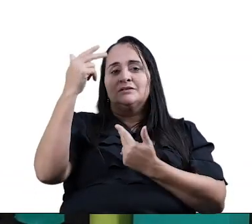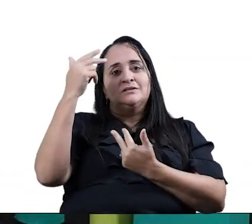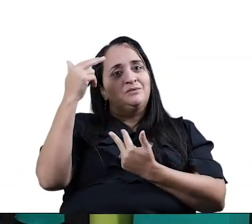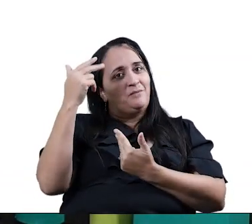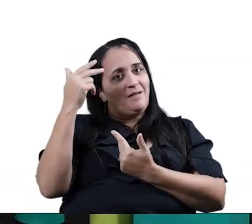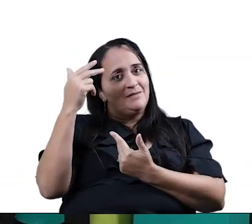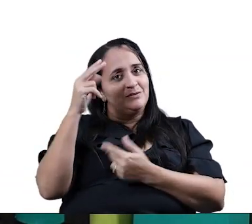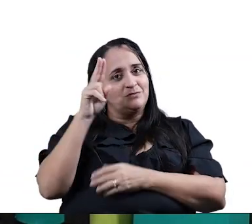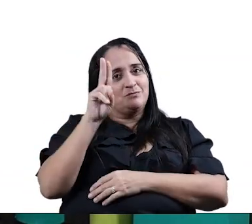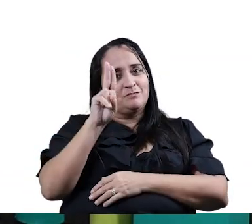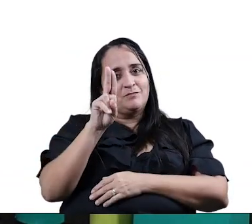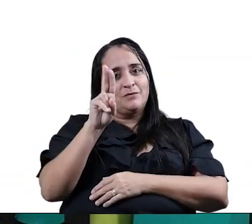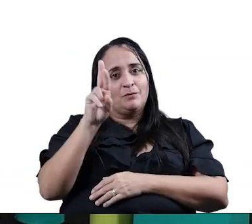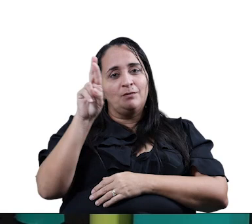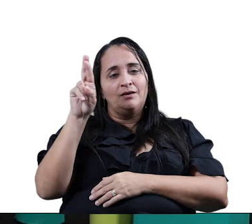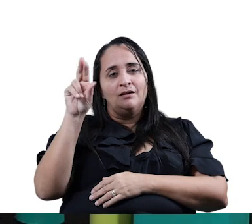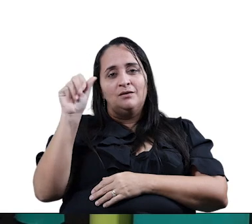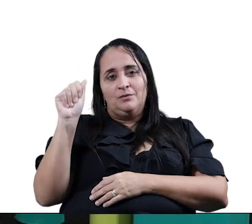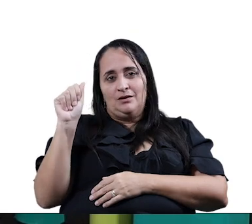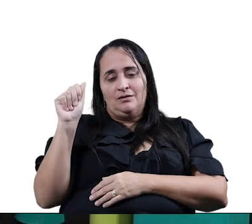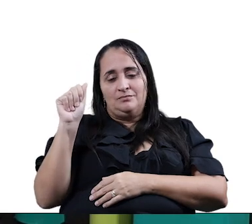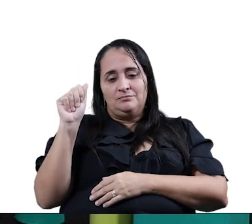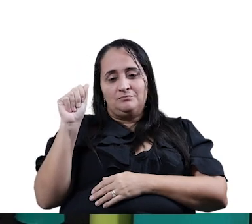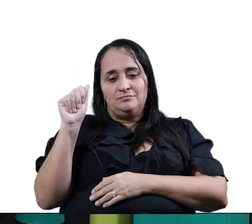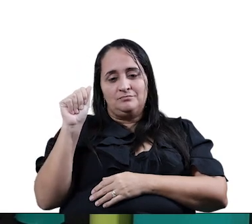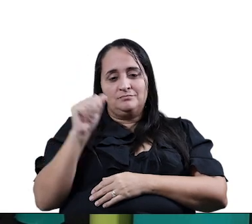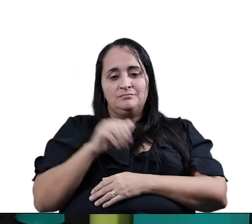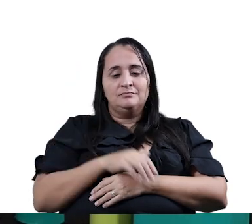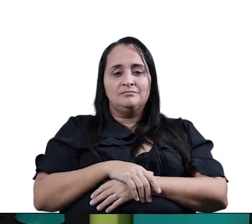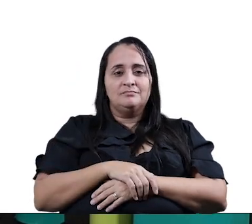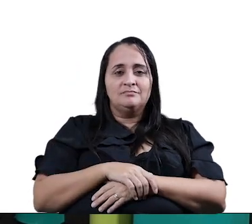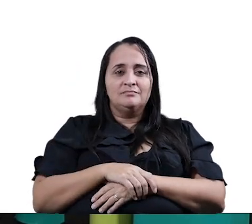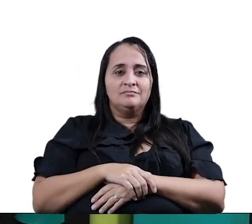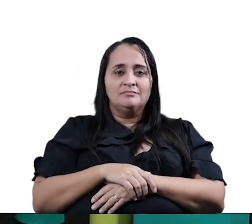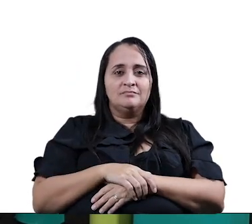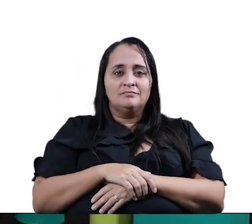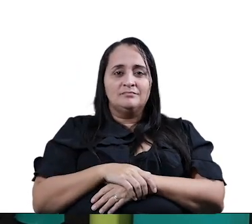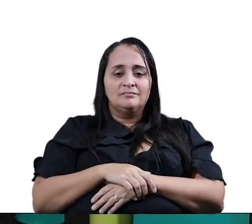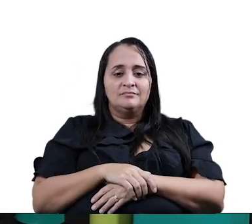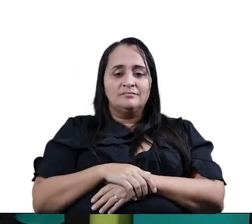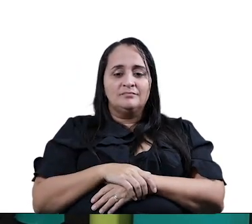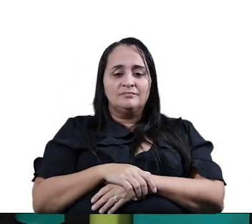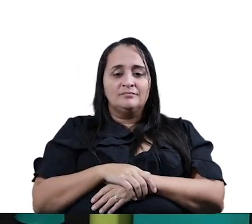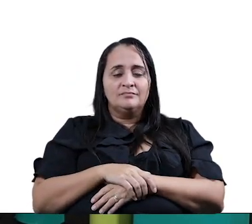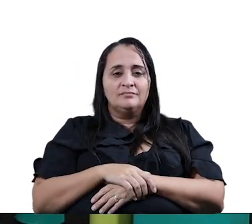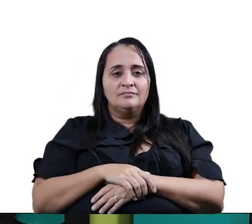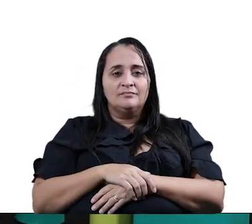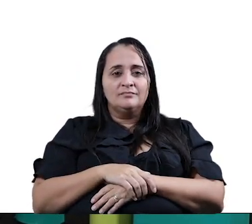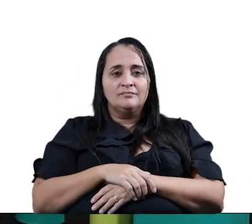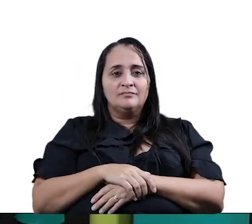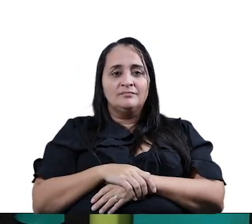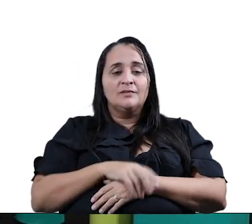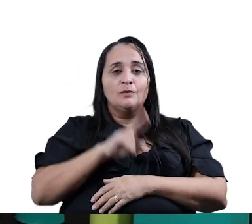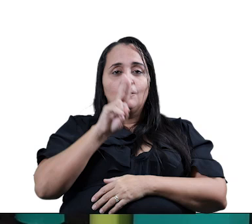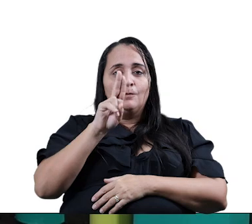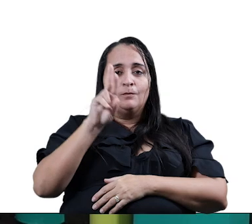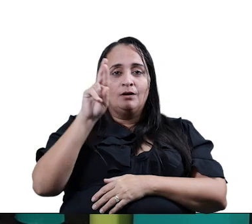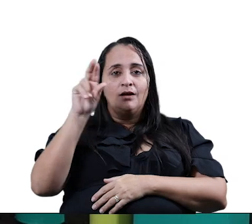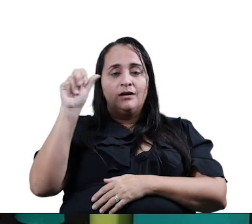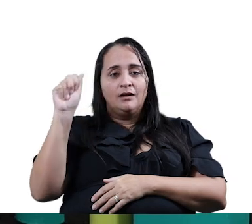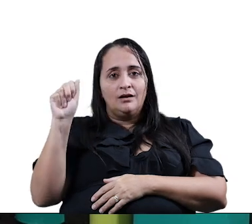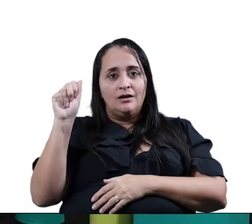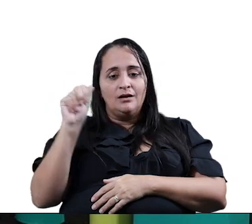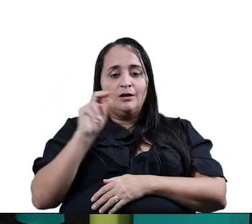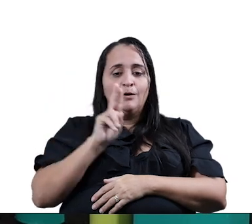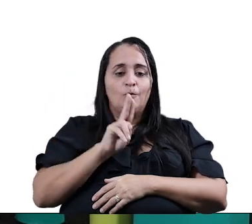É U O re E o a U Re A U R A U R